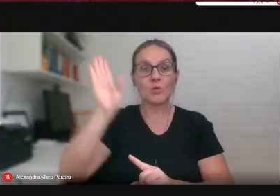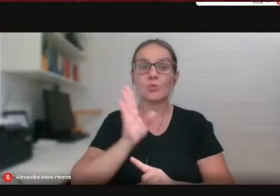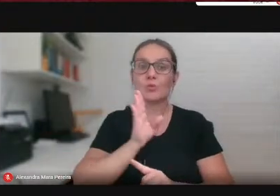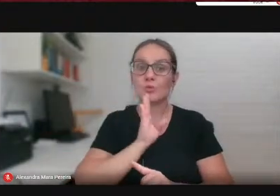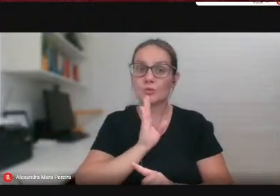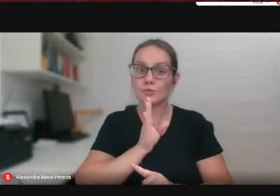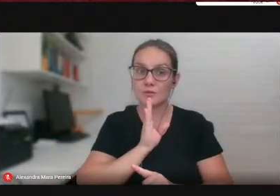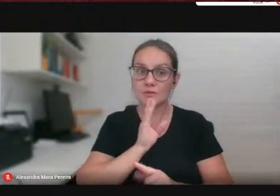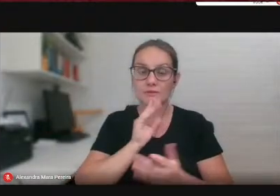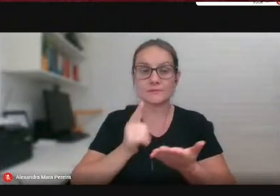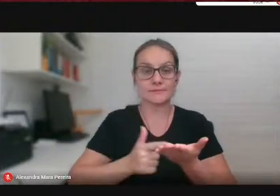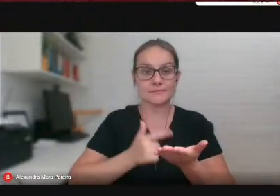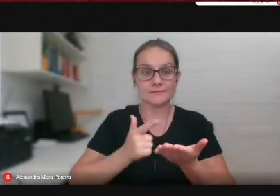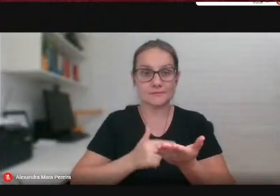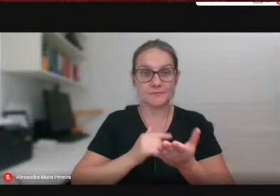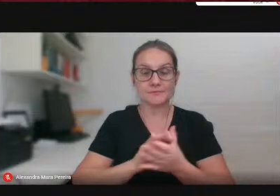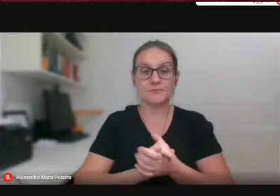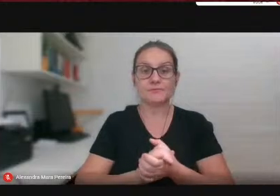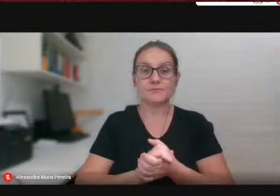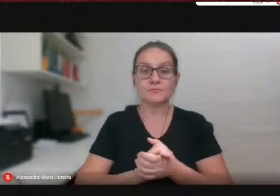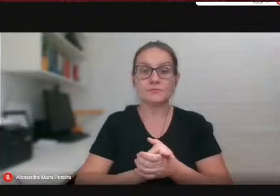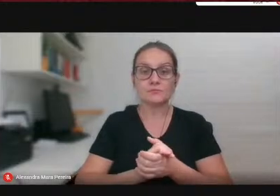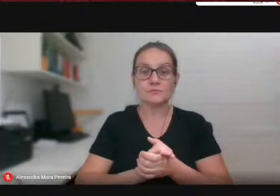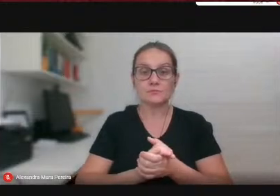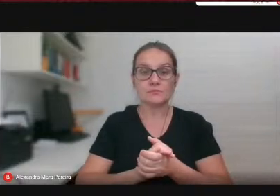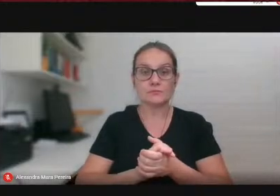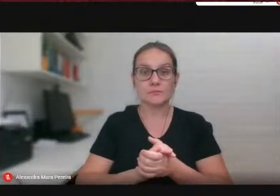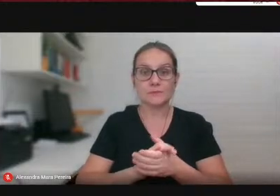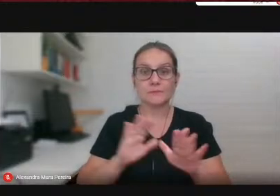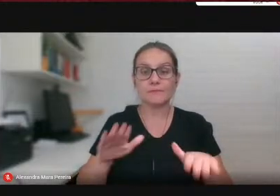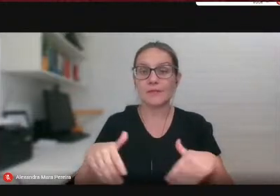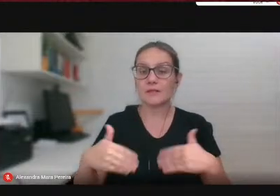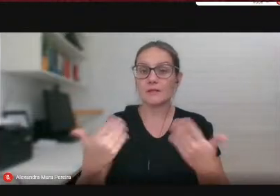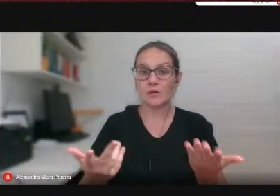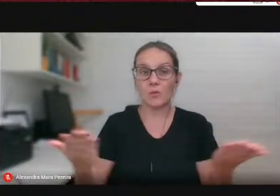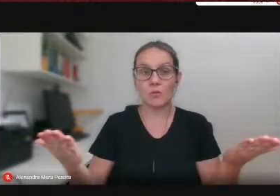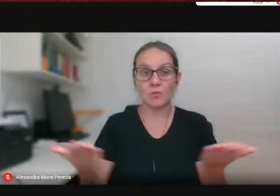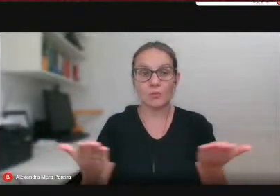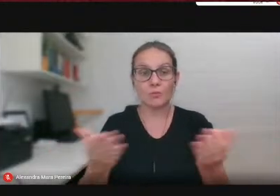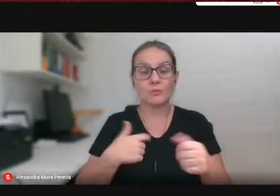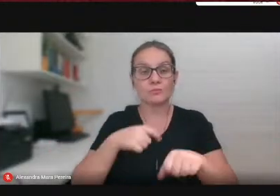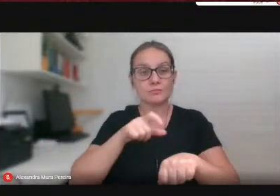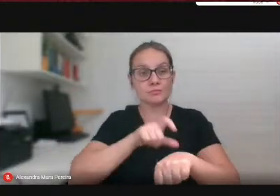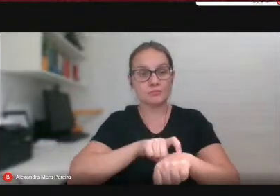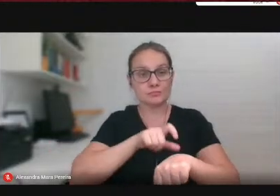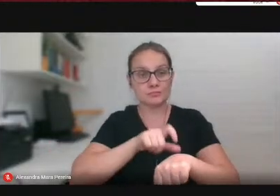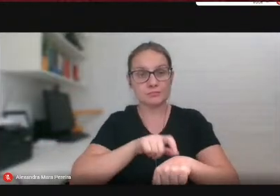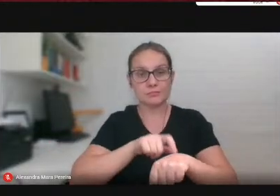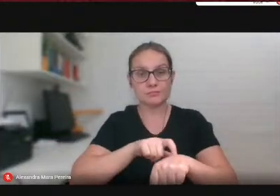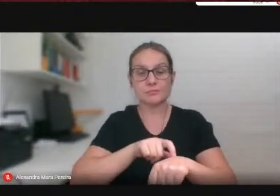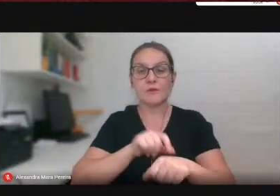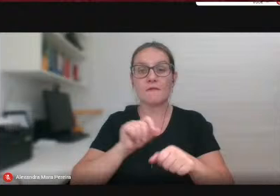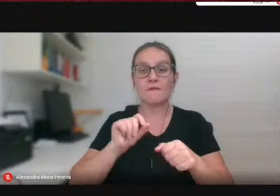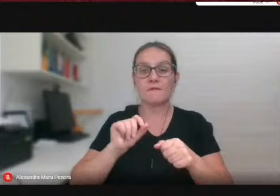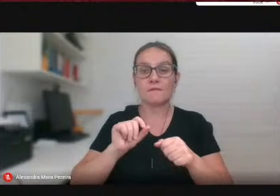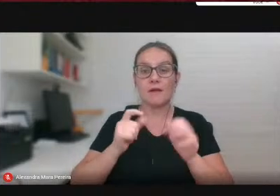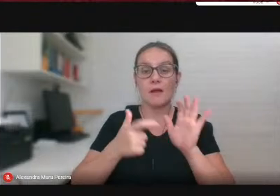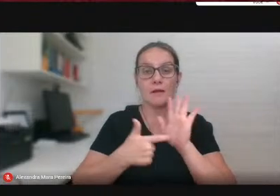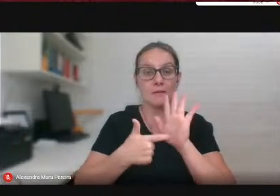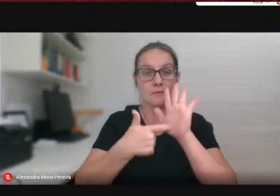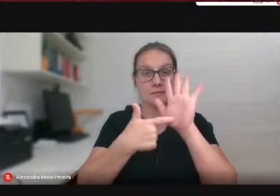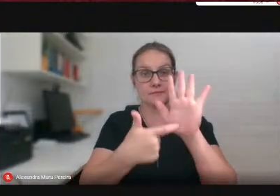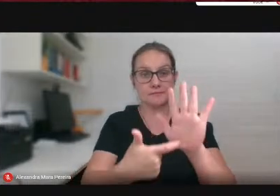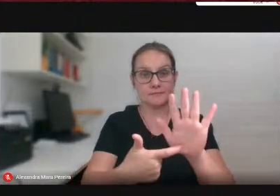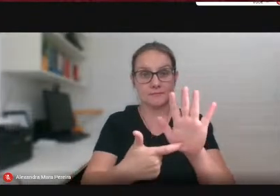publicações. Então, nós vamos, neste momento, fazer a apresentação